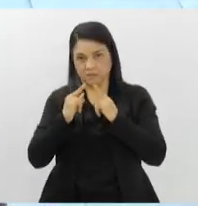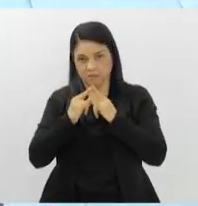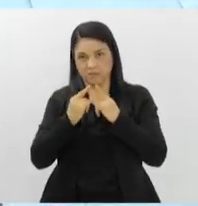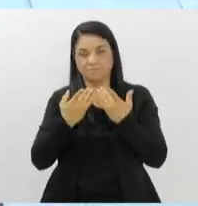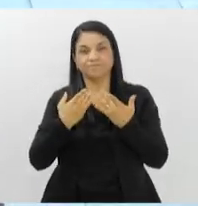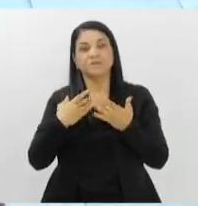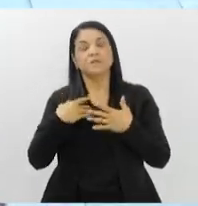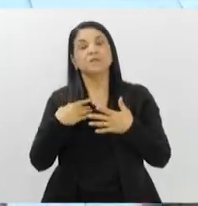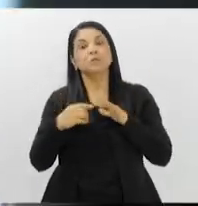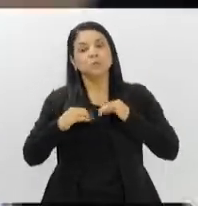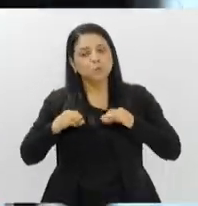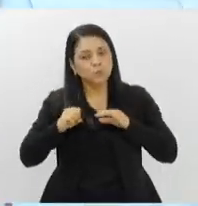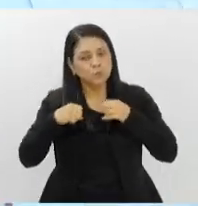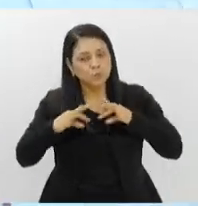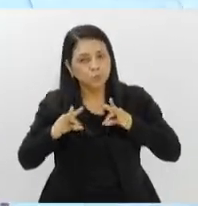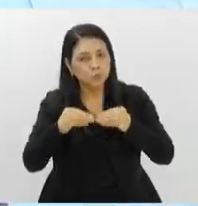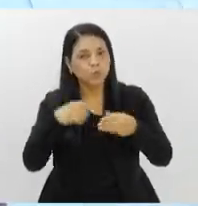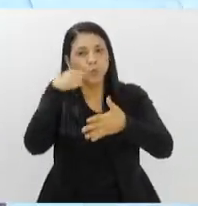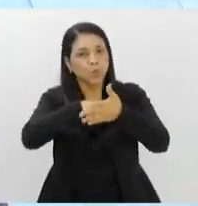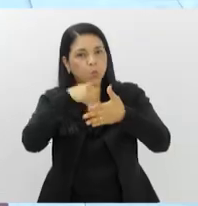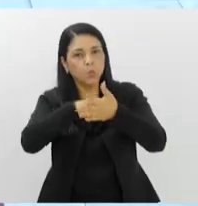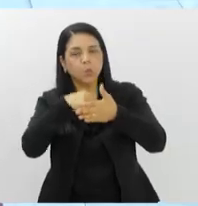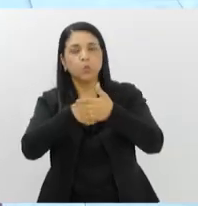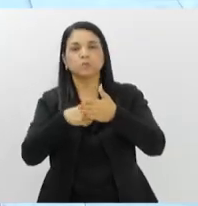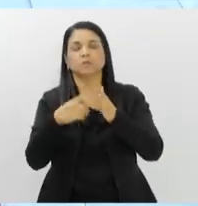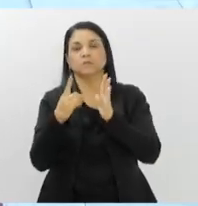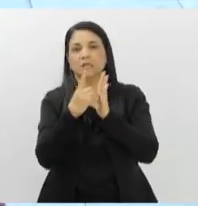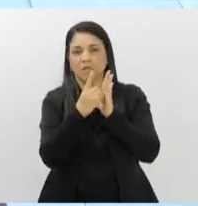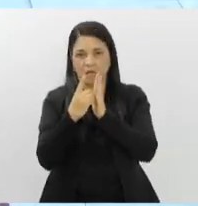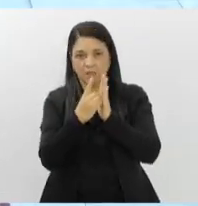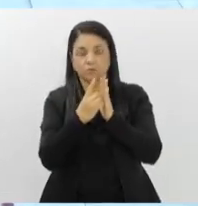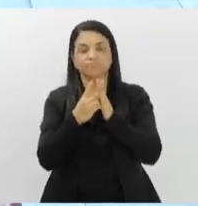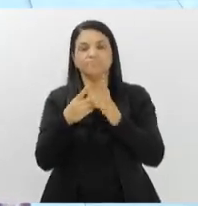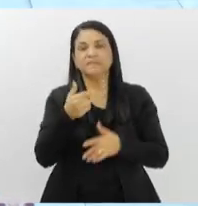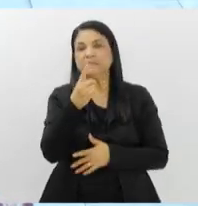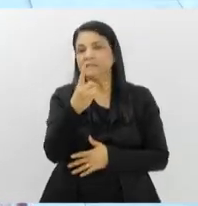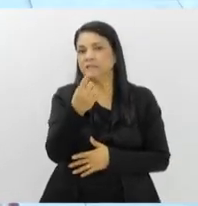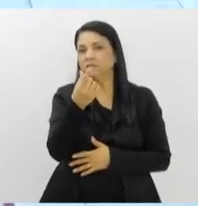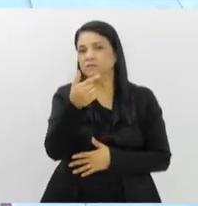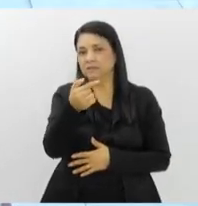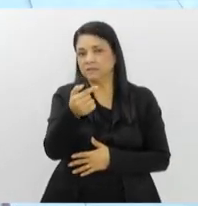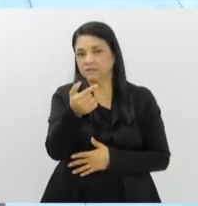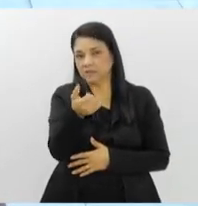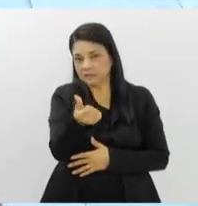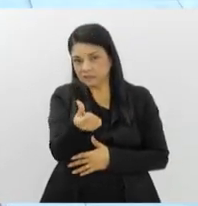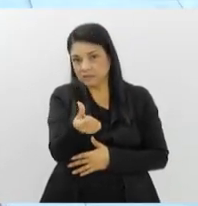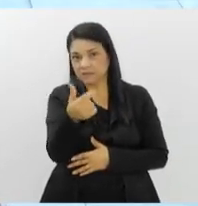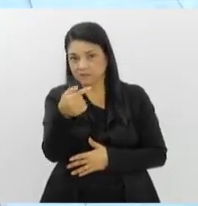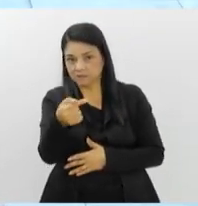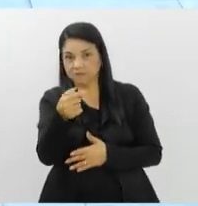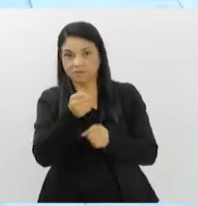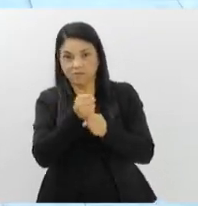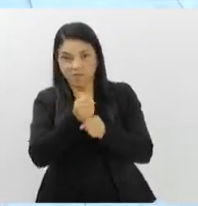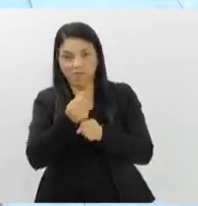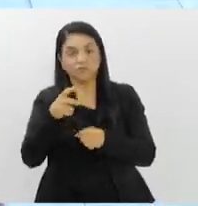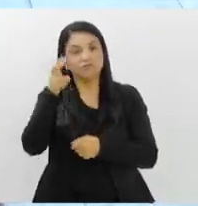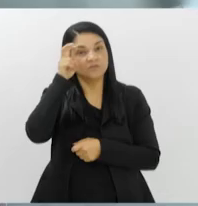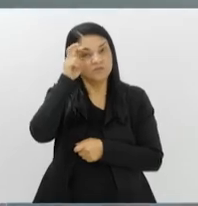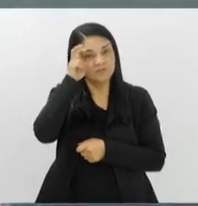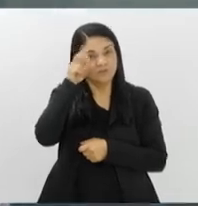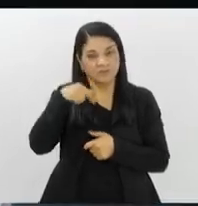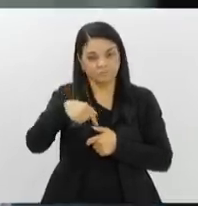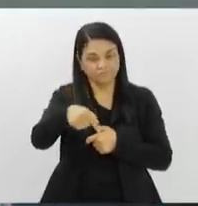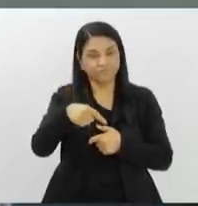E são 167 anos do Instituto, serão completados na próxima quinta-feira, no dia 26. Como é que é o trabalho